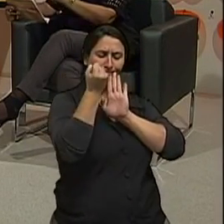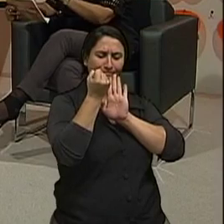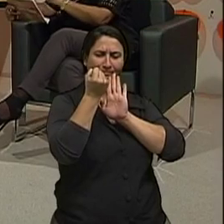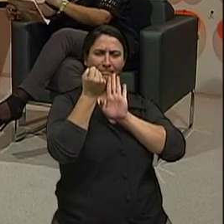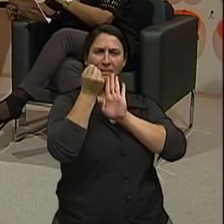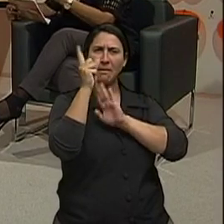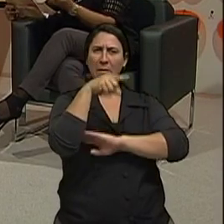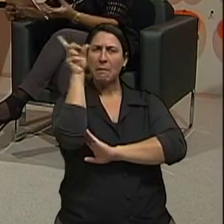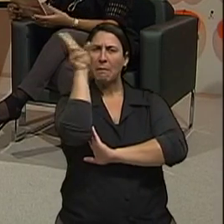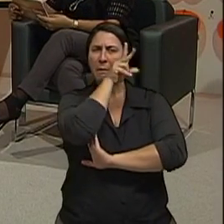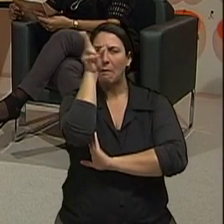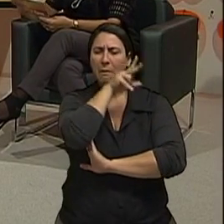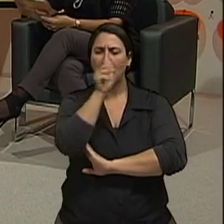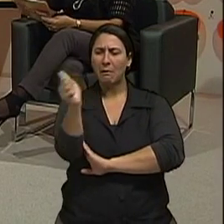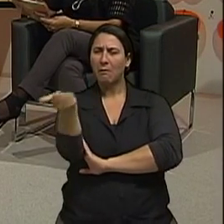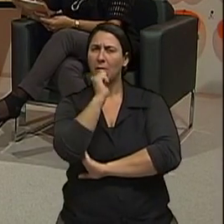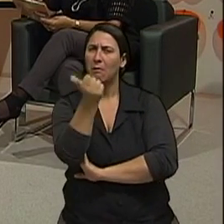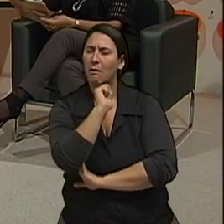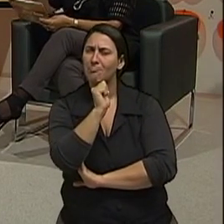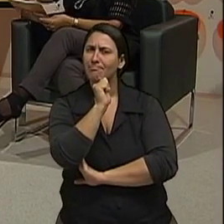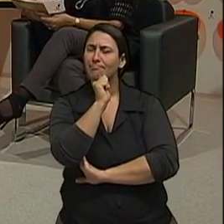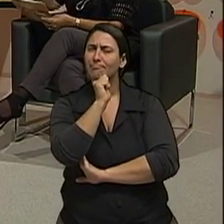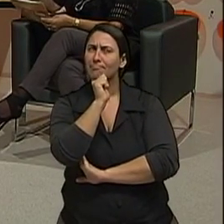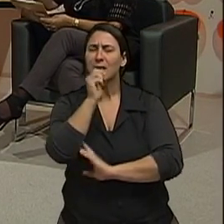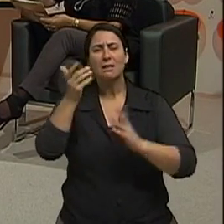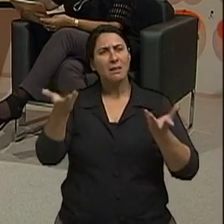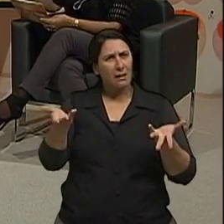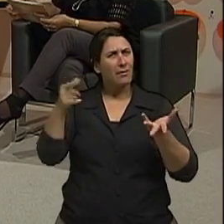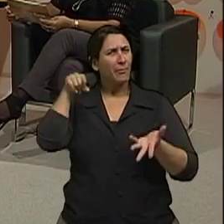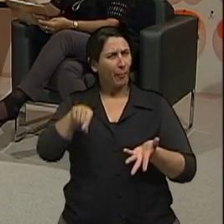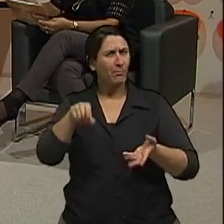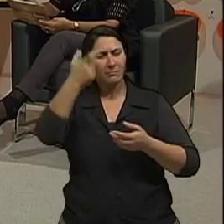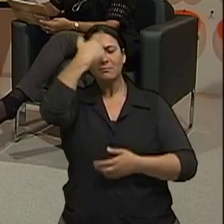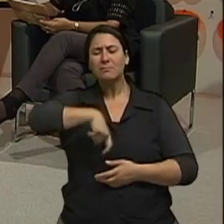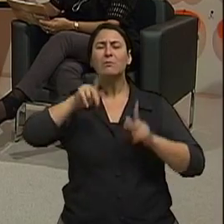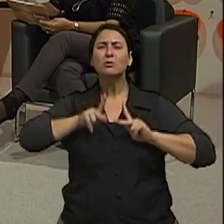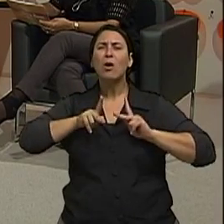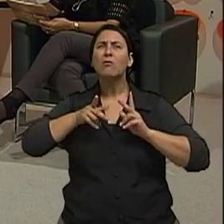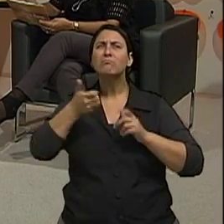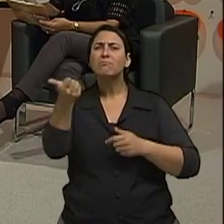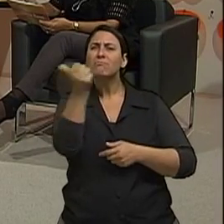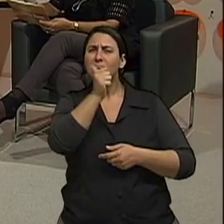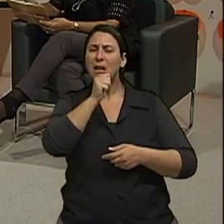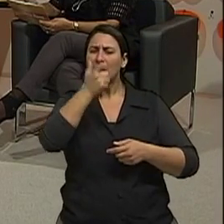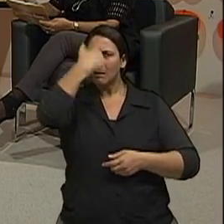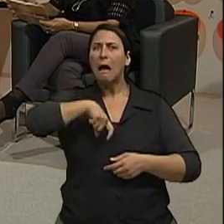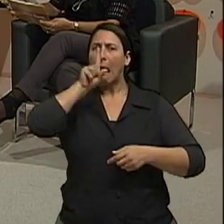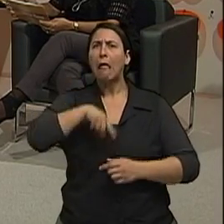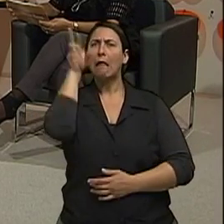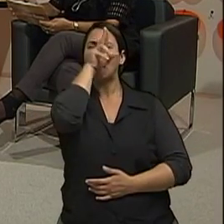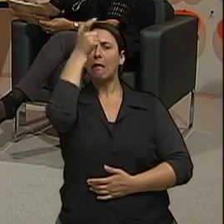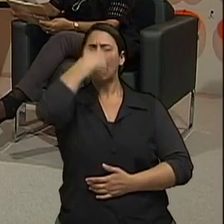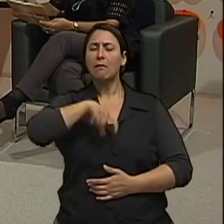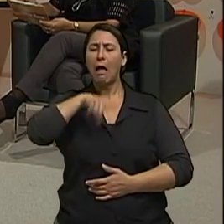o que é o alcoolismo afinal? Quando é que eu posso dizer que está instalado o alcoolismo numa pessoa? Perfeito. Inicialmente eu gostaria de deixar